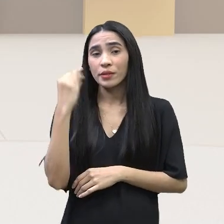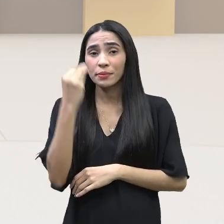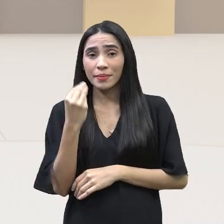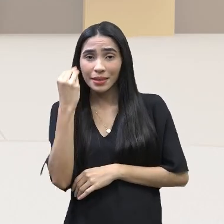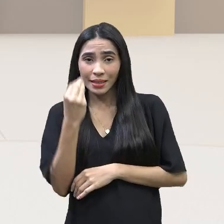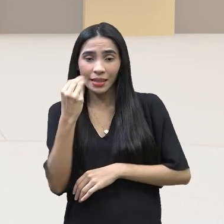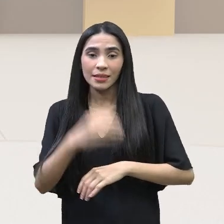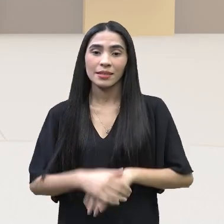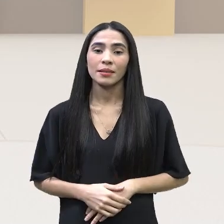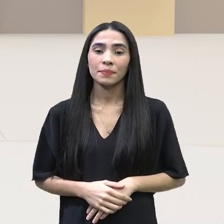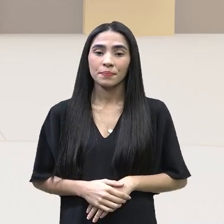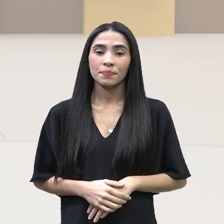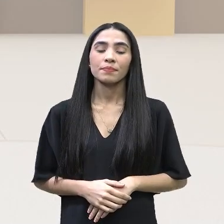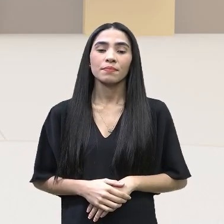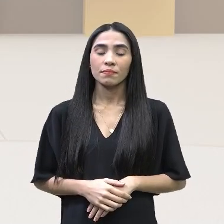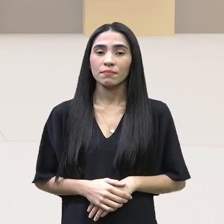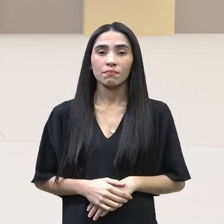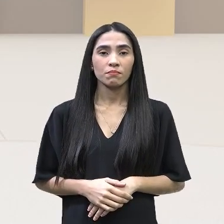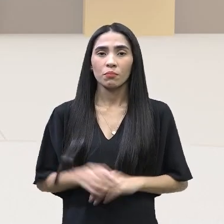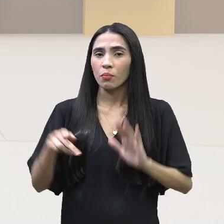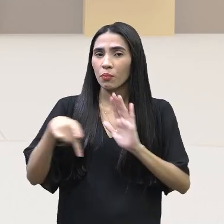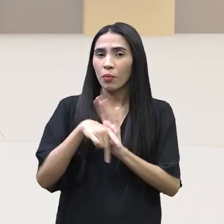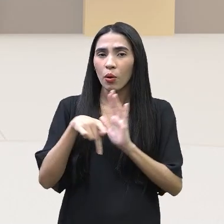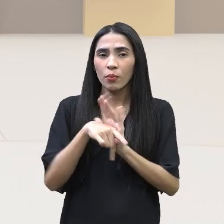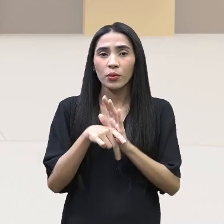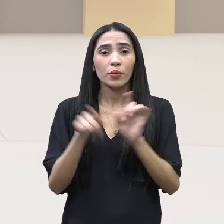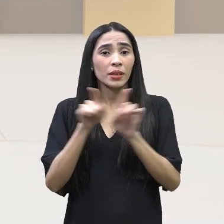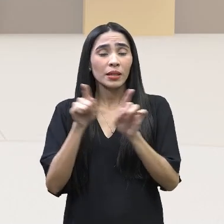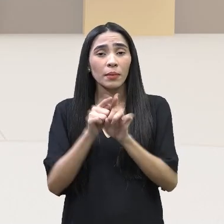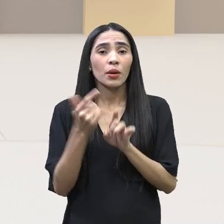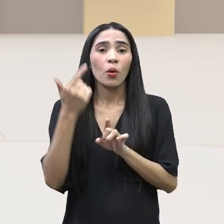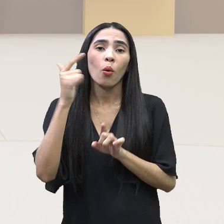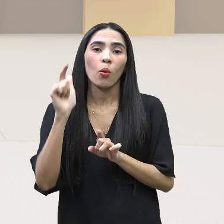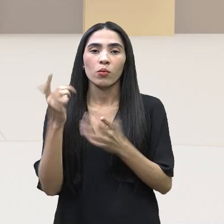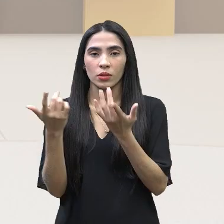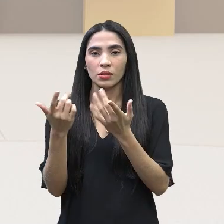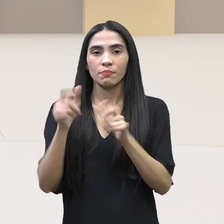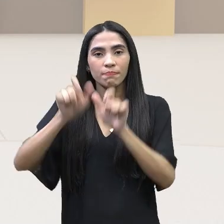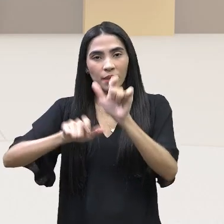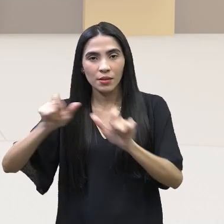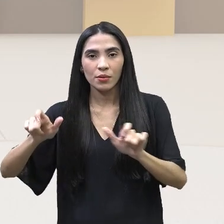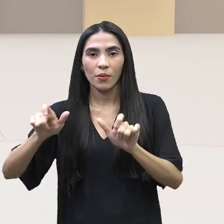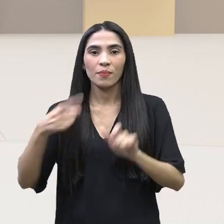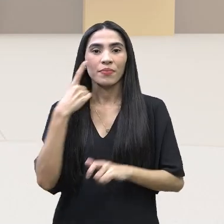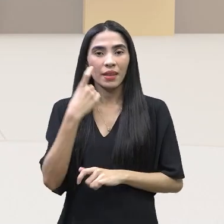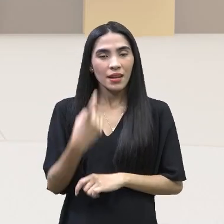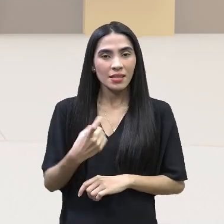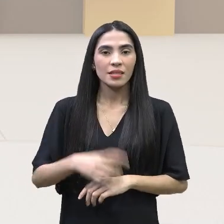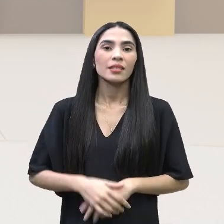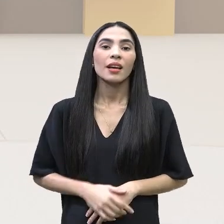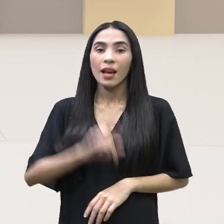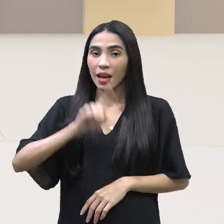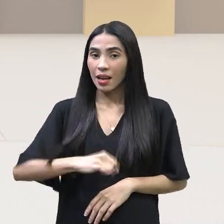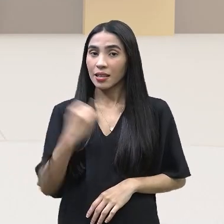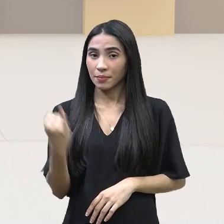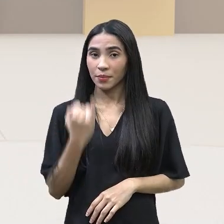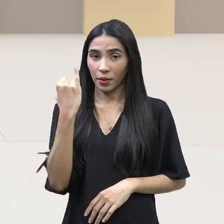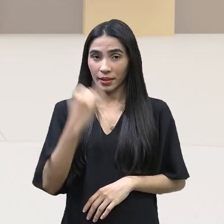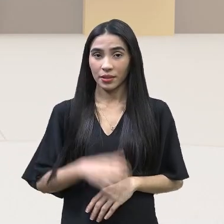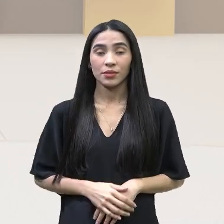no trato com eles mesmos e com os outros. Olha só que interessante. É importante a gente aqui